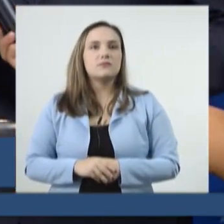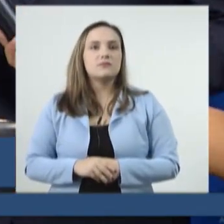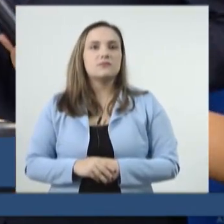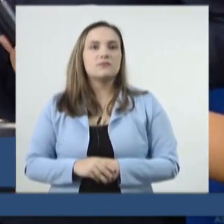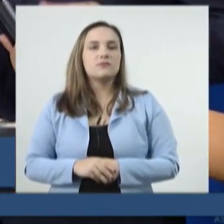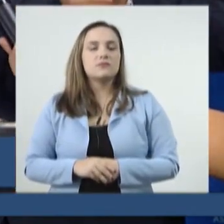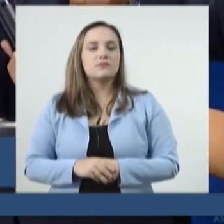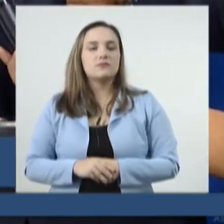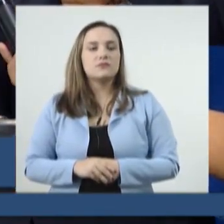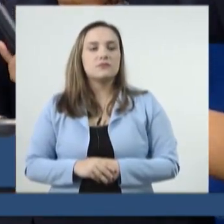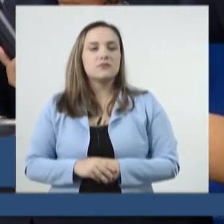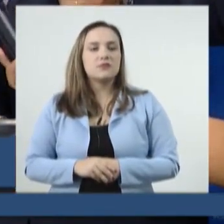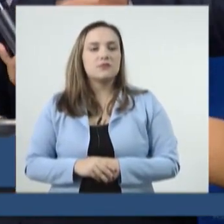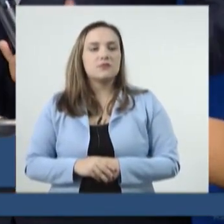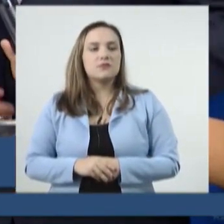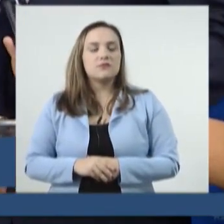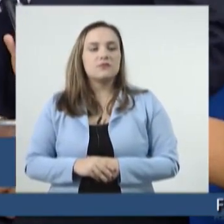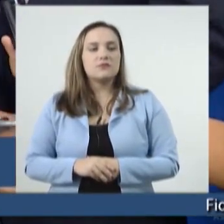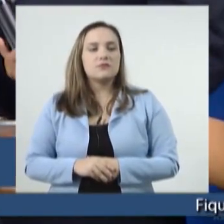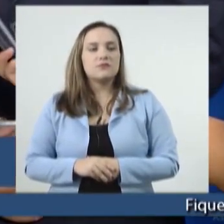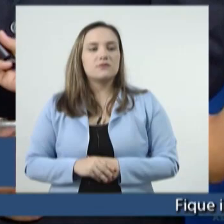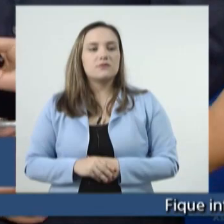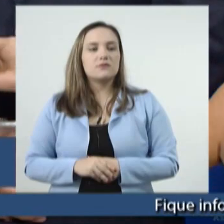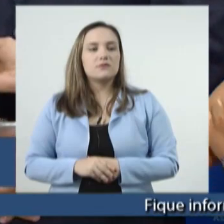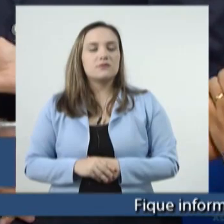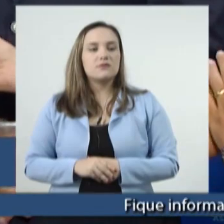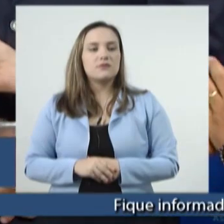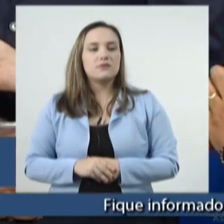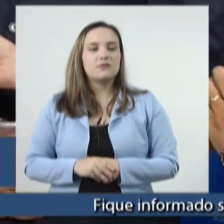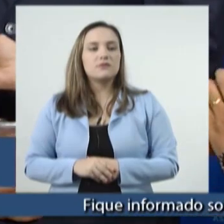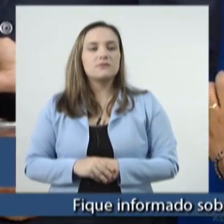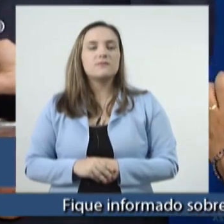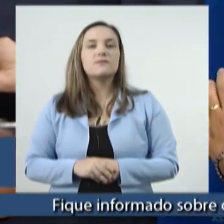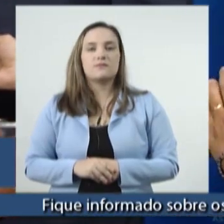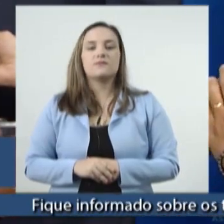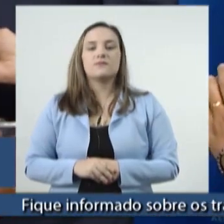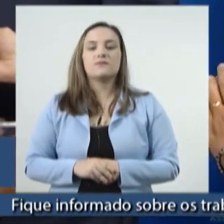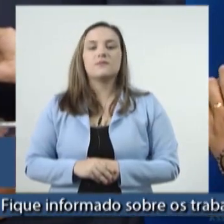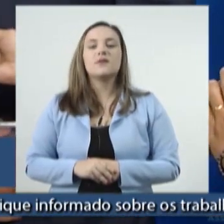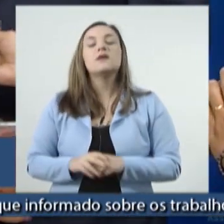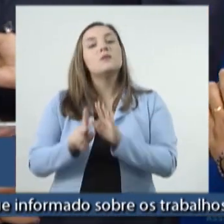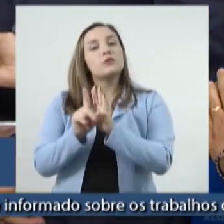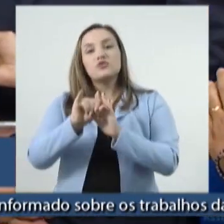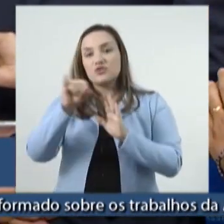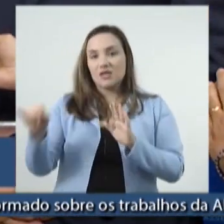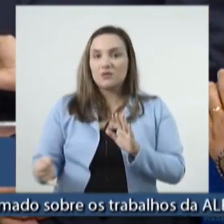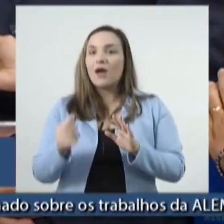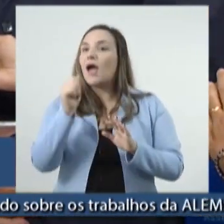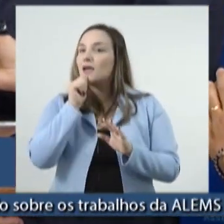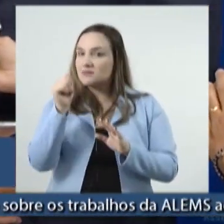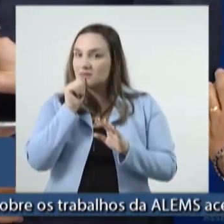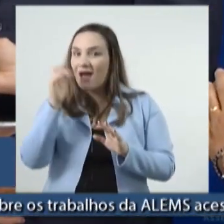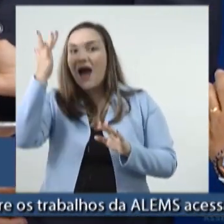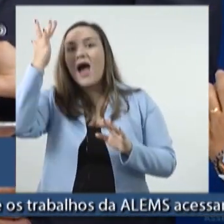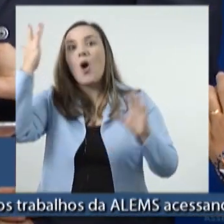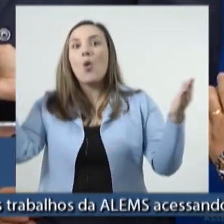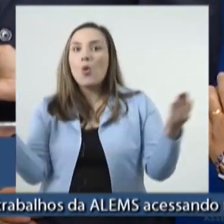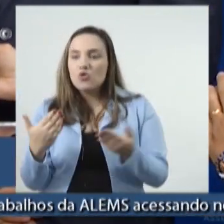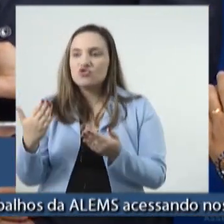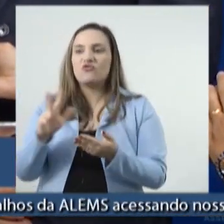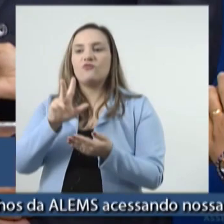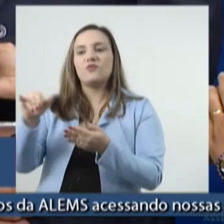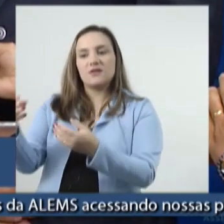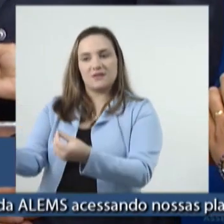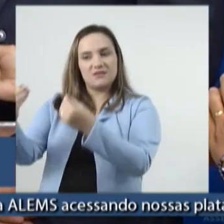líderes e líderes. Sim, sim. Os projetos eles passarão a ser recebidos a partir de hoje.